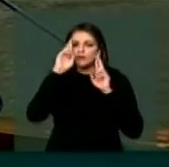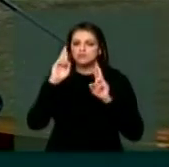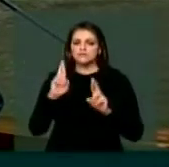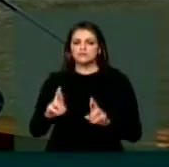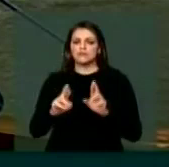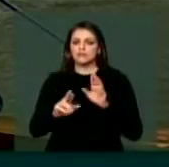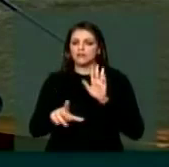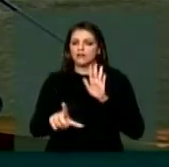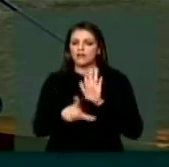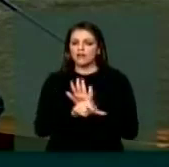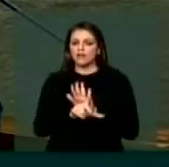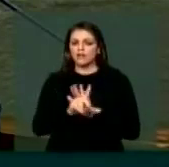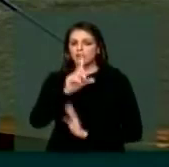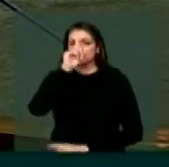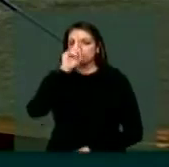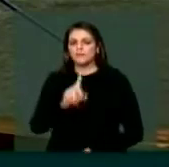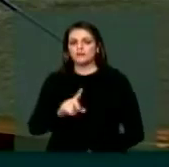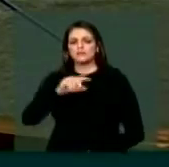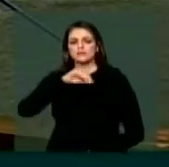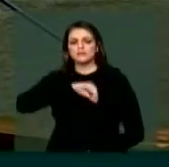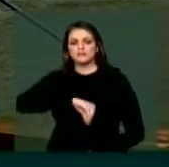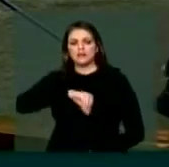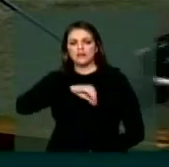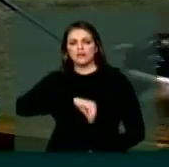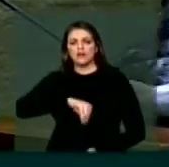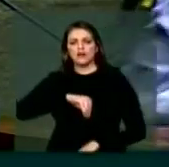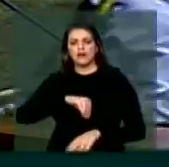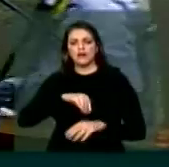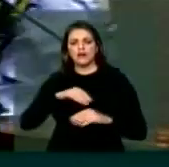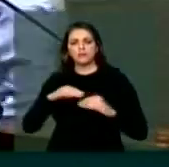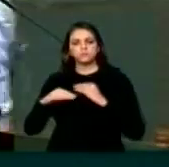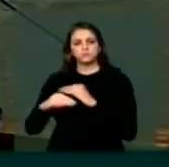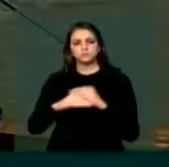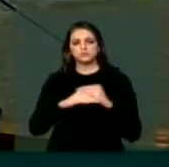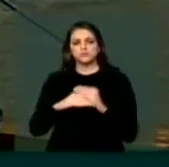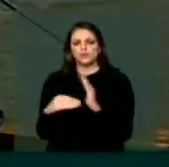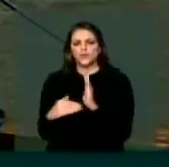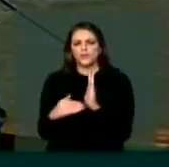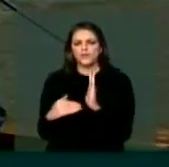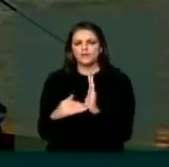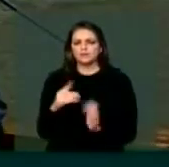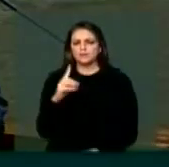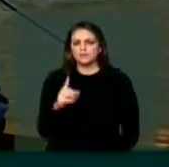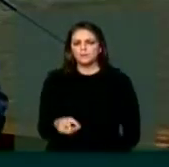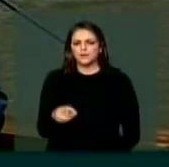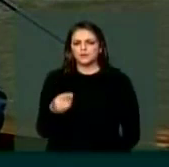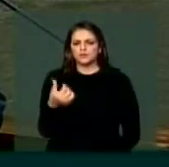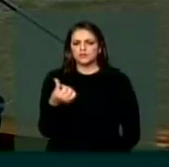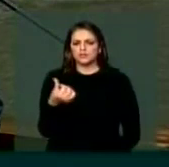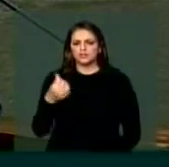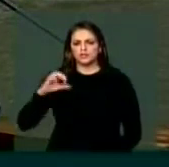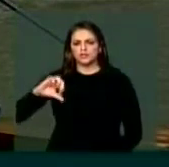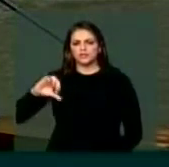salarial nacional de R$.697